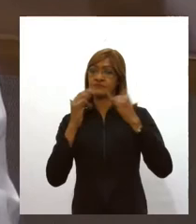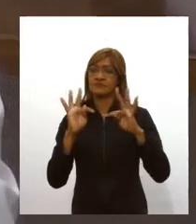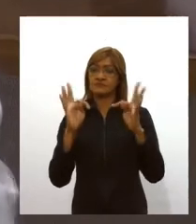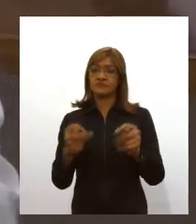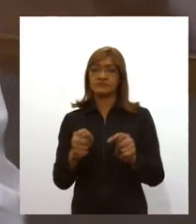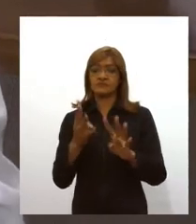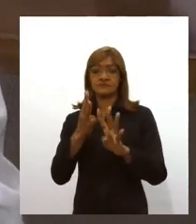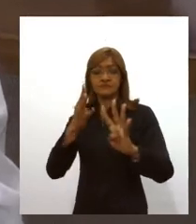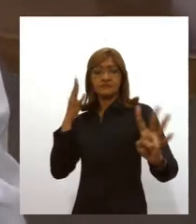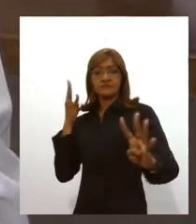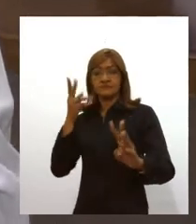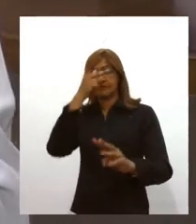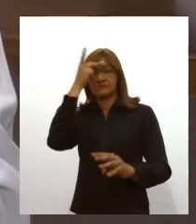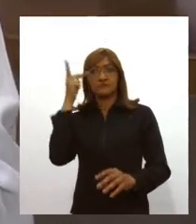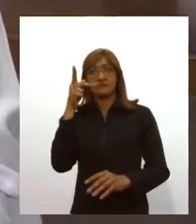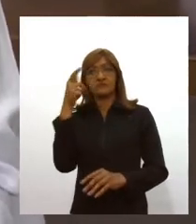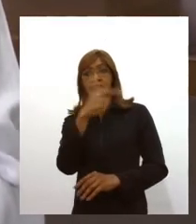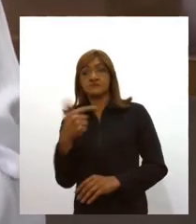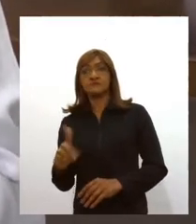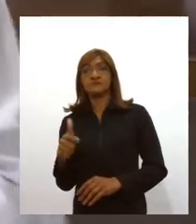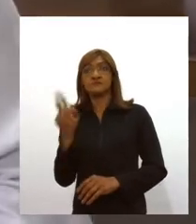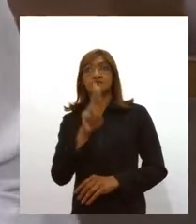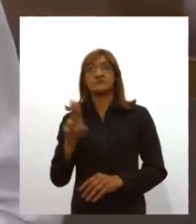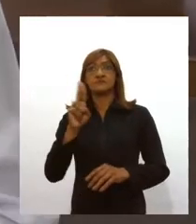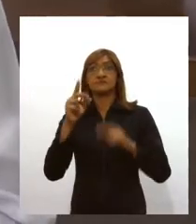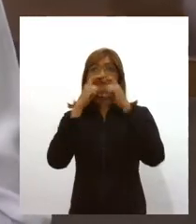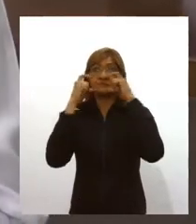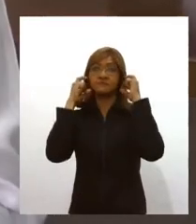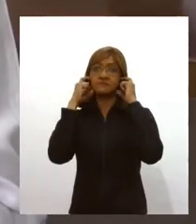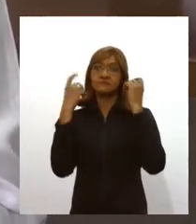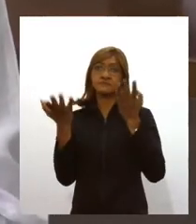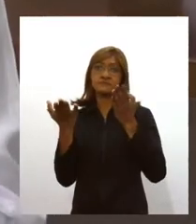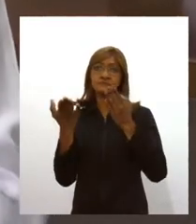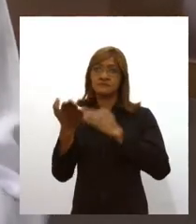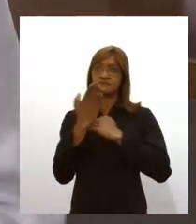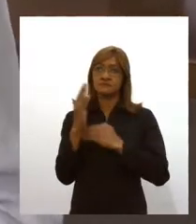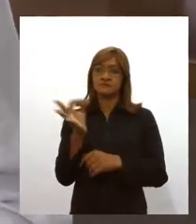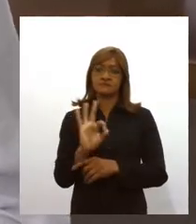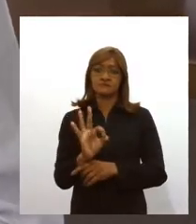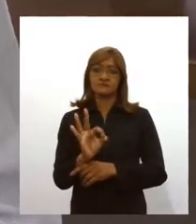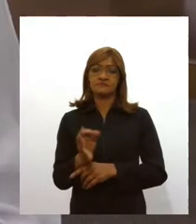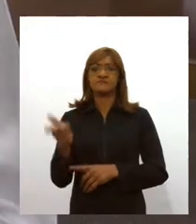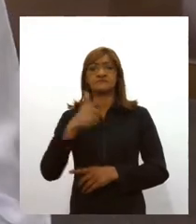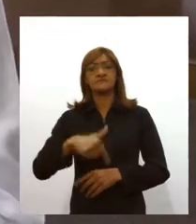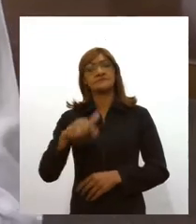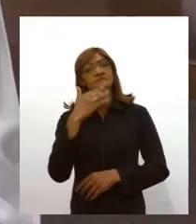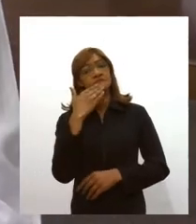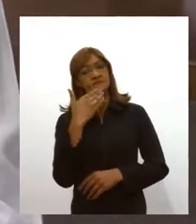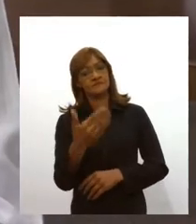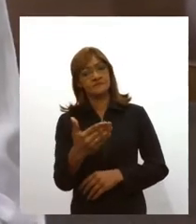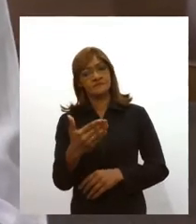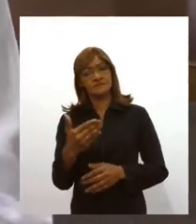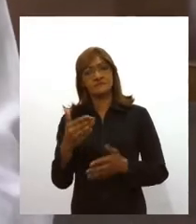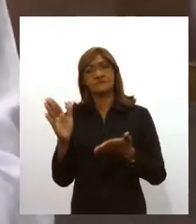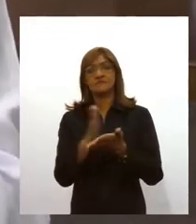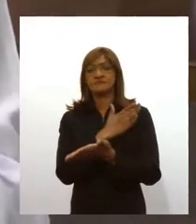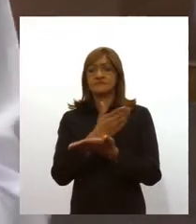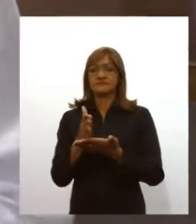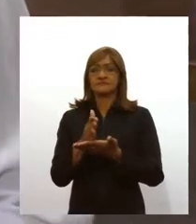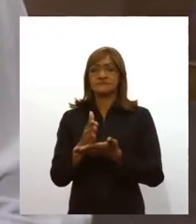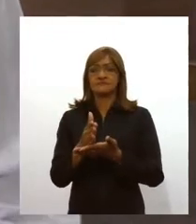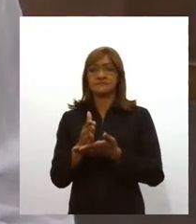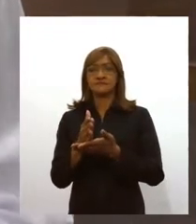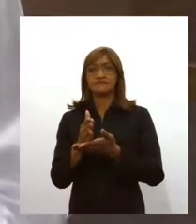inclusive sem uso de máscara. Isso não é bom, isso não ajuda. A gente pede mais uma vez a colaboração de alguns poucos